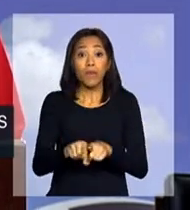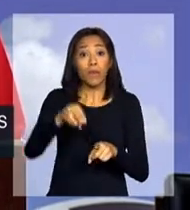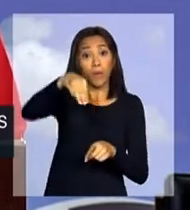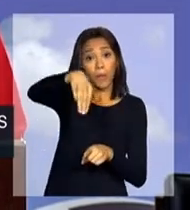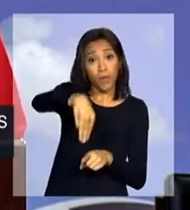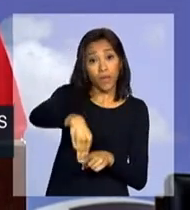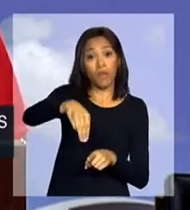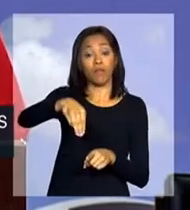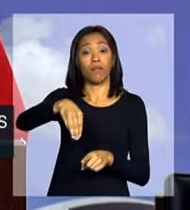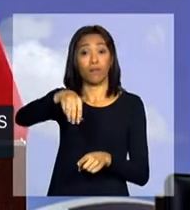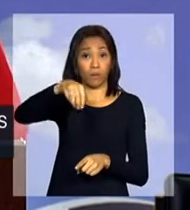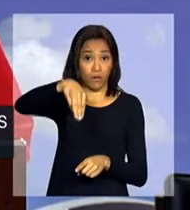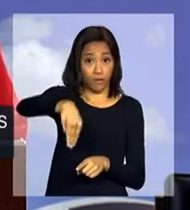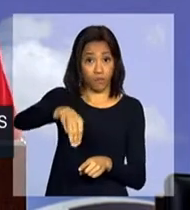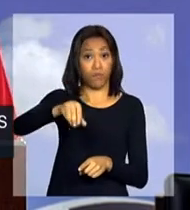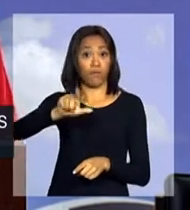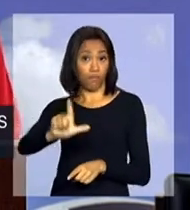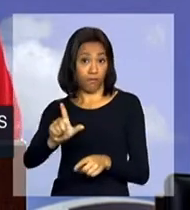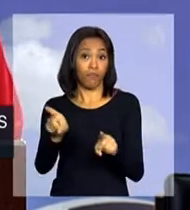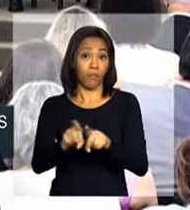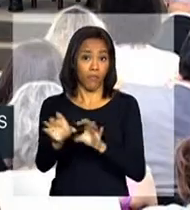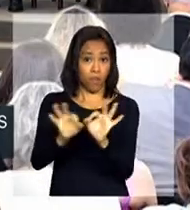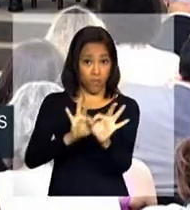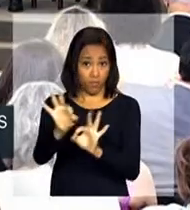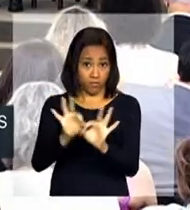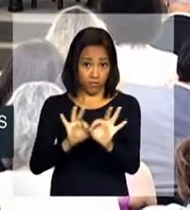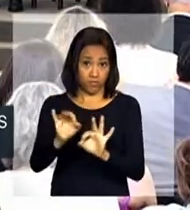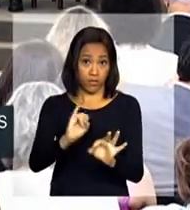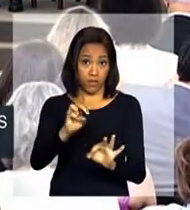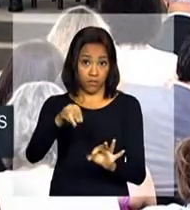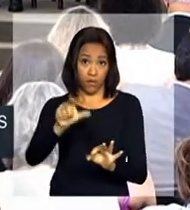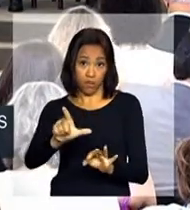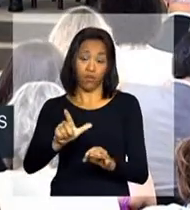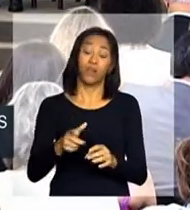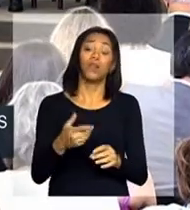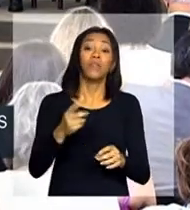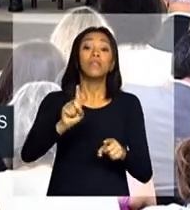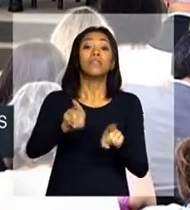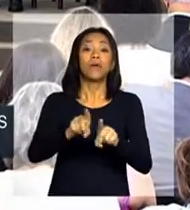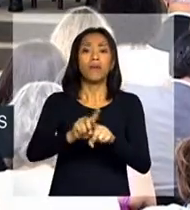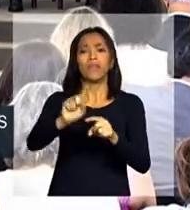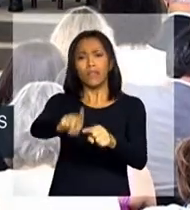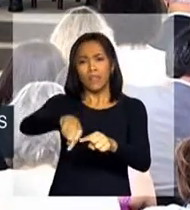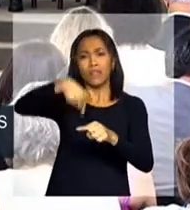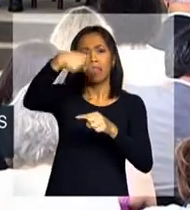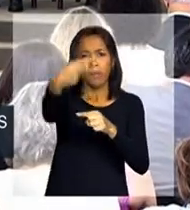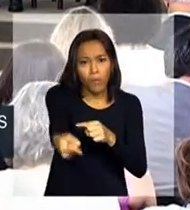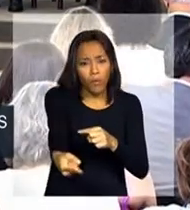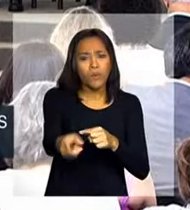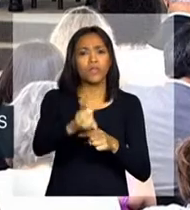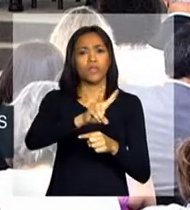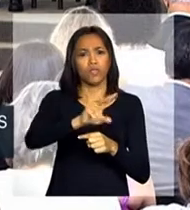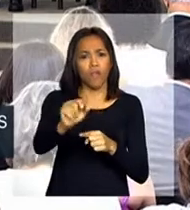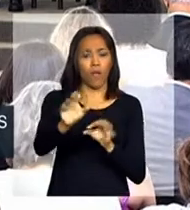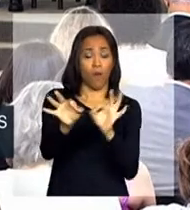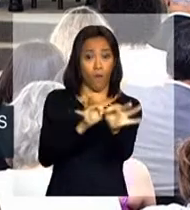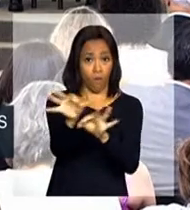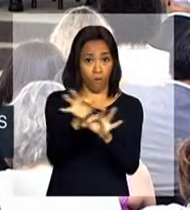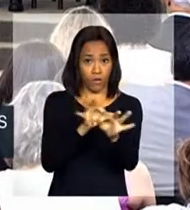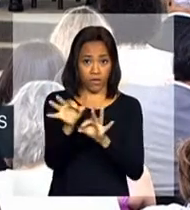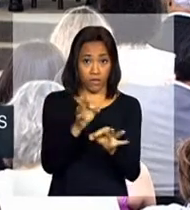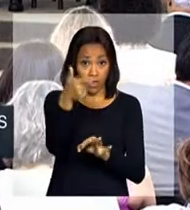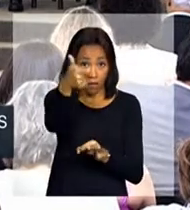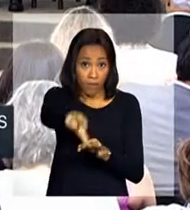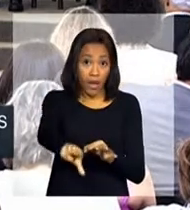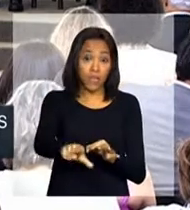medicina legal também para tanto. Vamos, ao longo do tempo, também equipar as